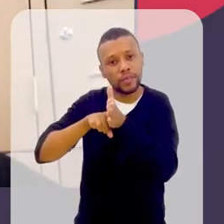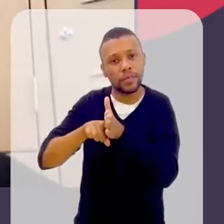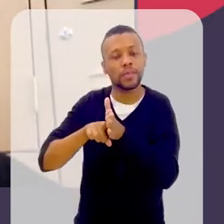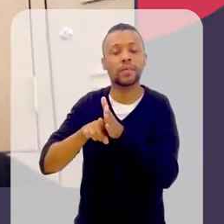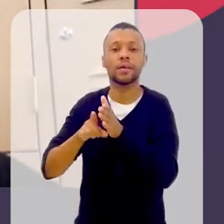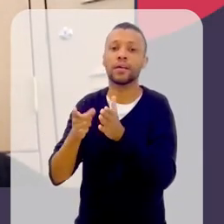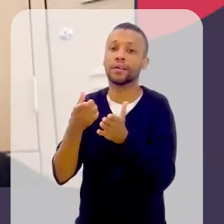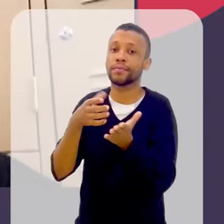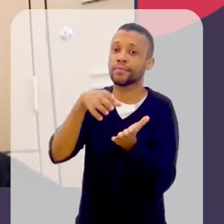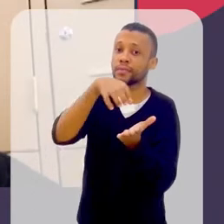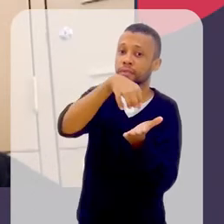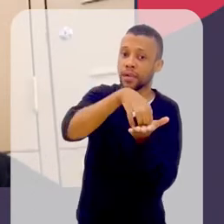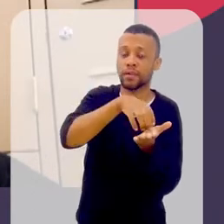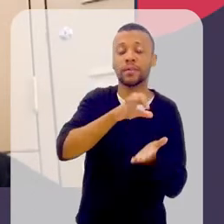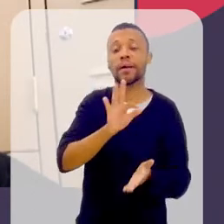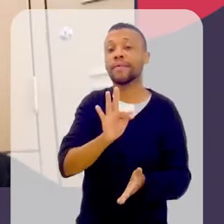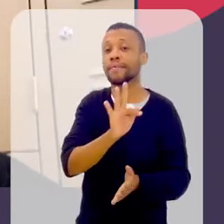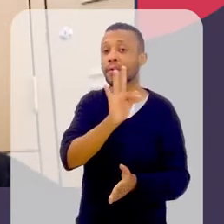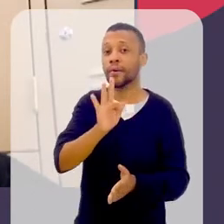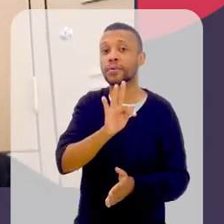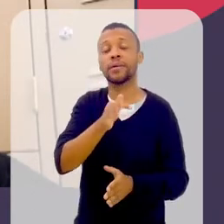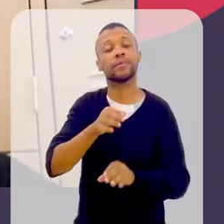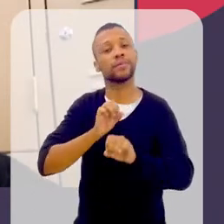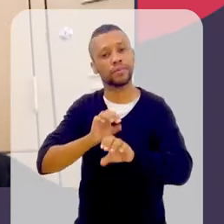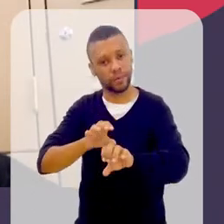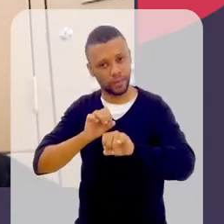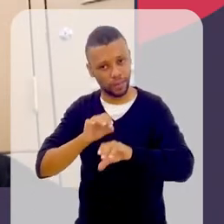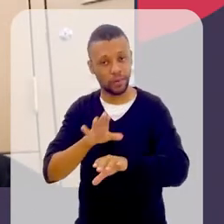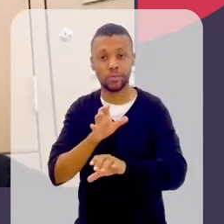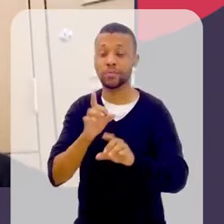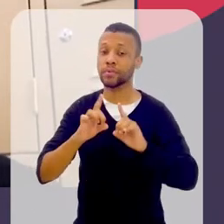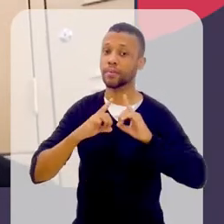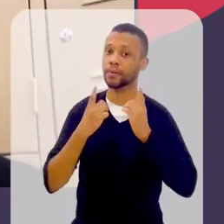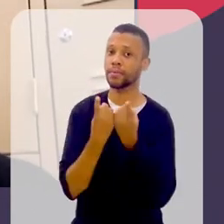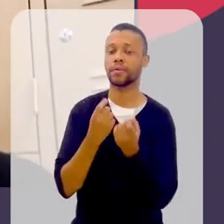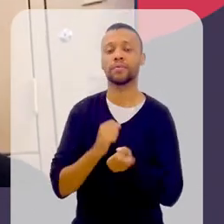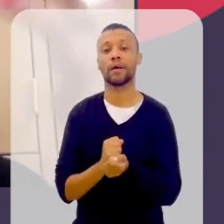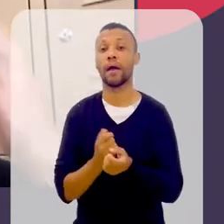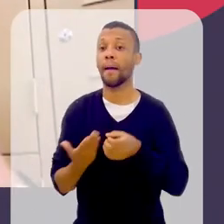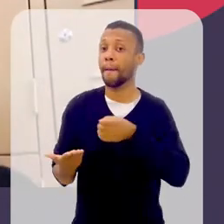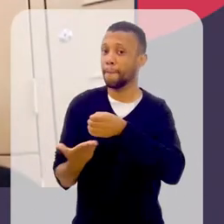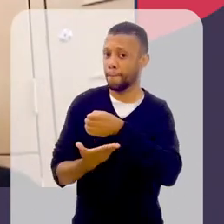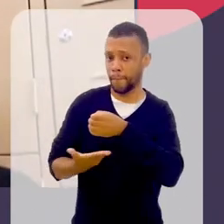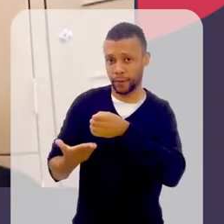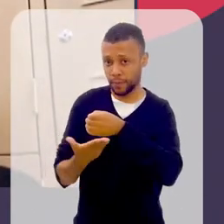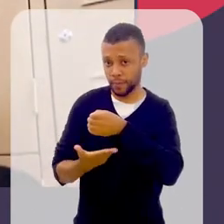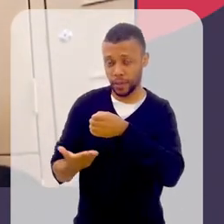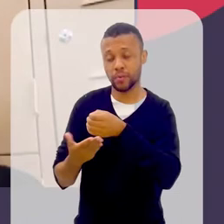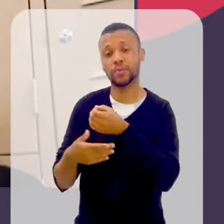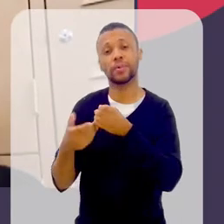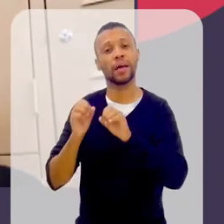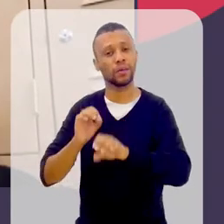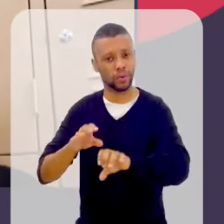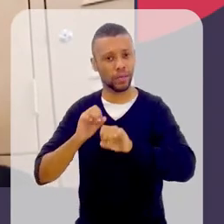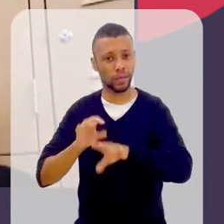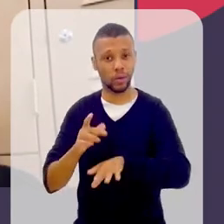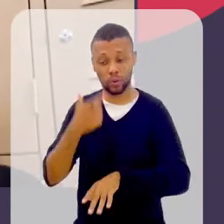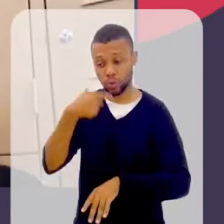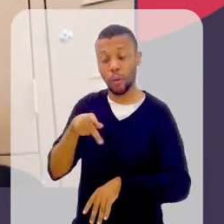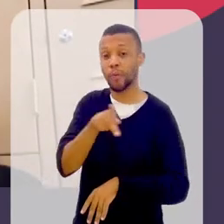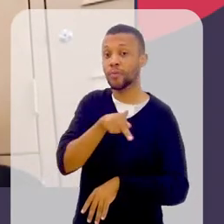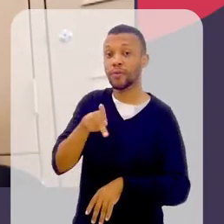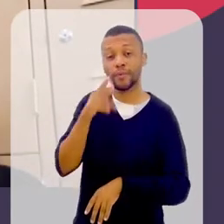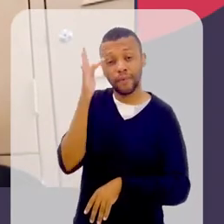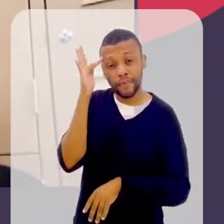pesquisa é sediado na Faculdade de Educação, no Departamento de Fundamentos da Educação, no qual eu faço parte como professora de